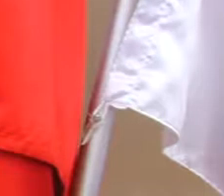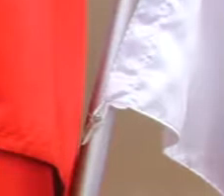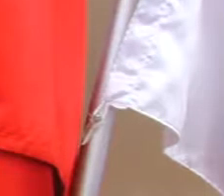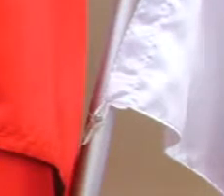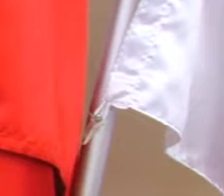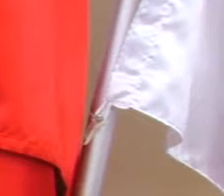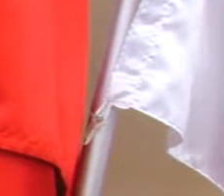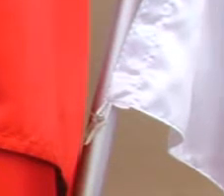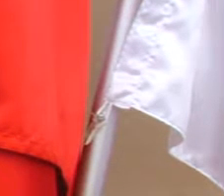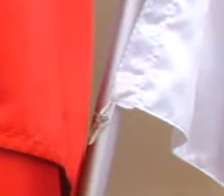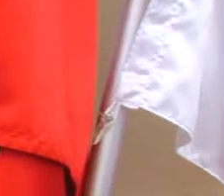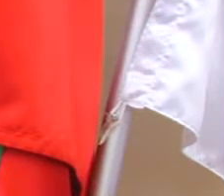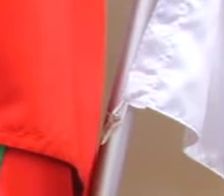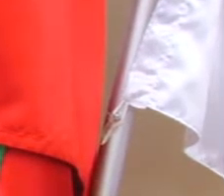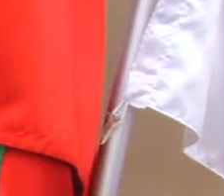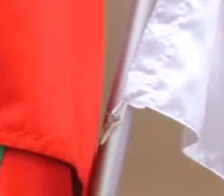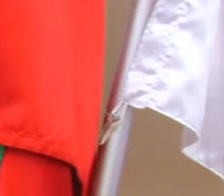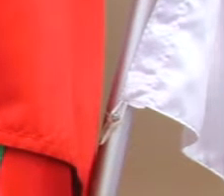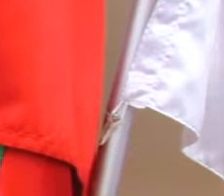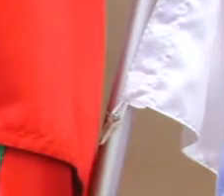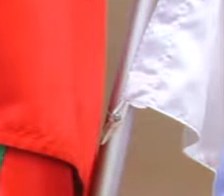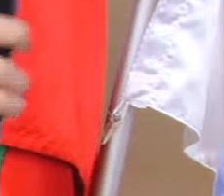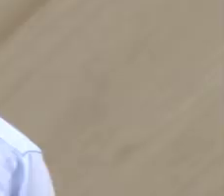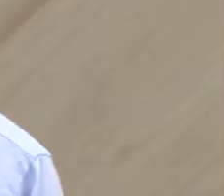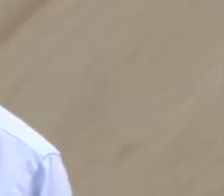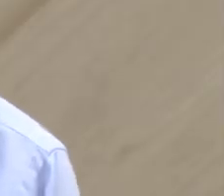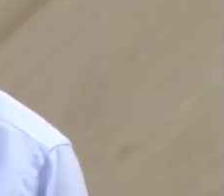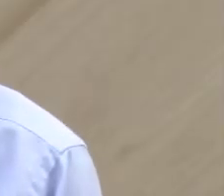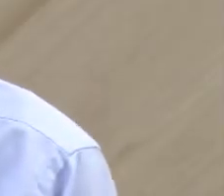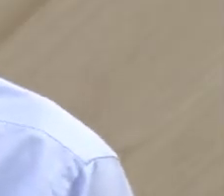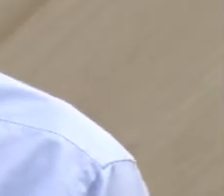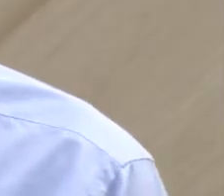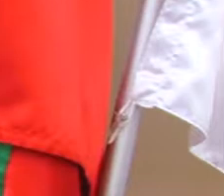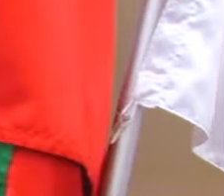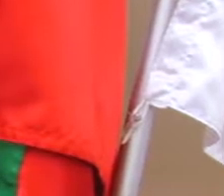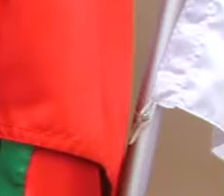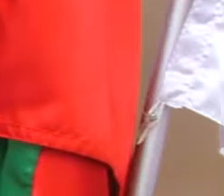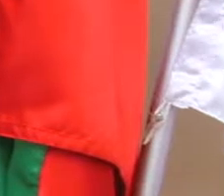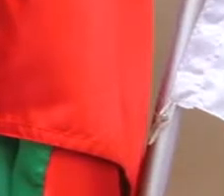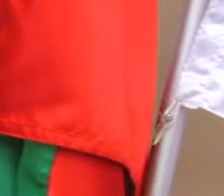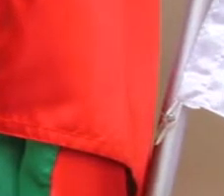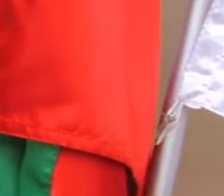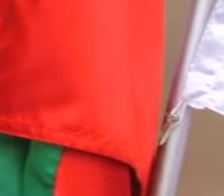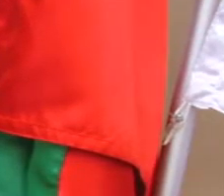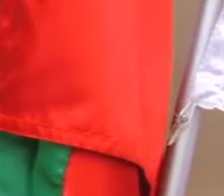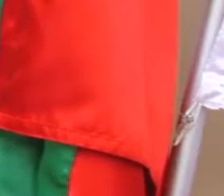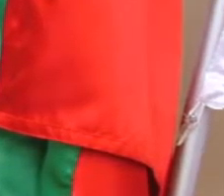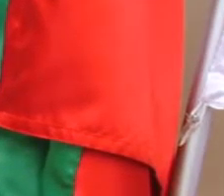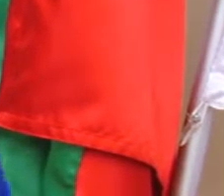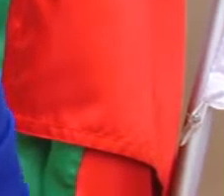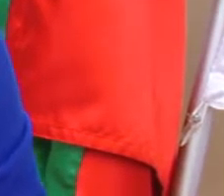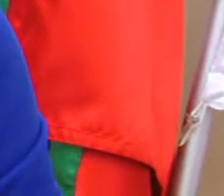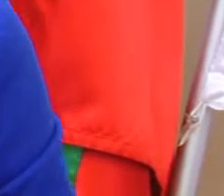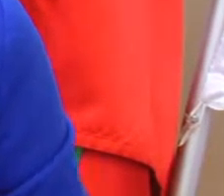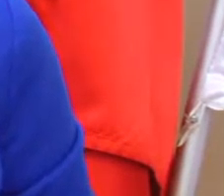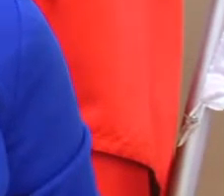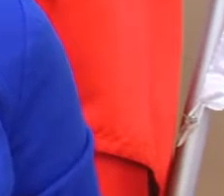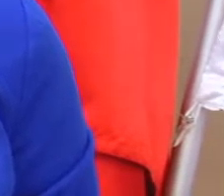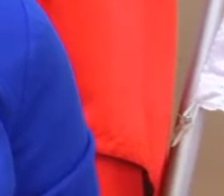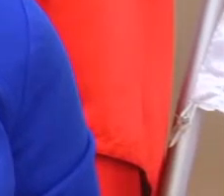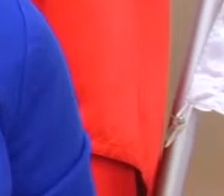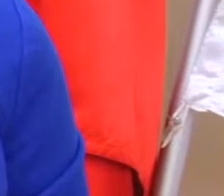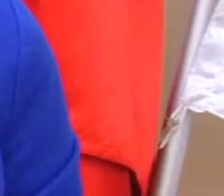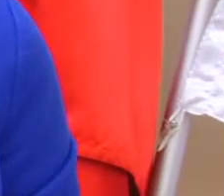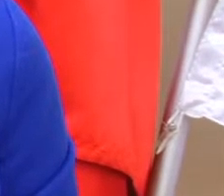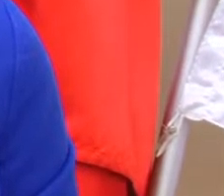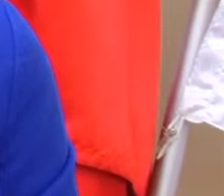Ok, parabéns pela homenagem e muito obrigada pela sua participação. Muito obrigado. Outras informações do Legislativo você acompanha no site